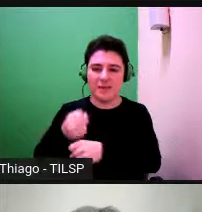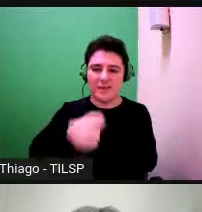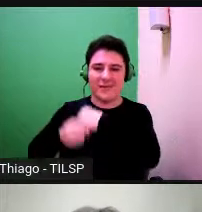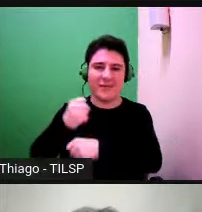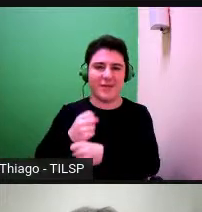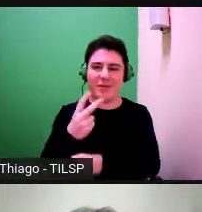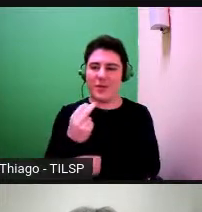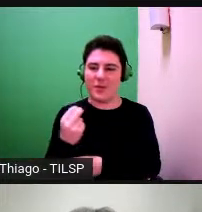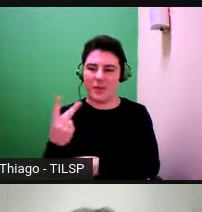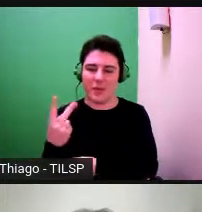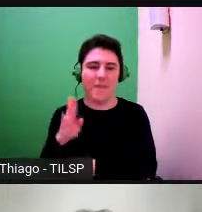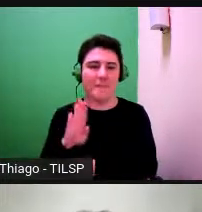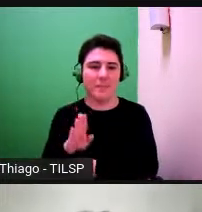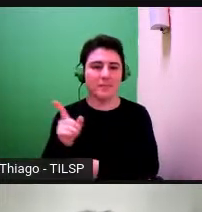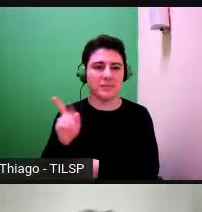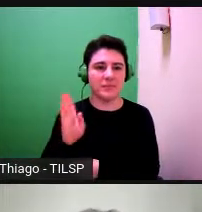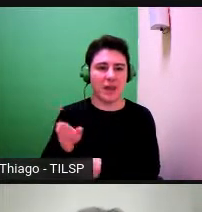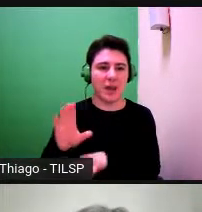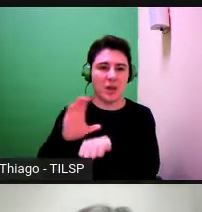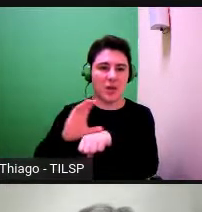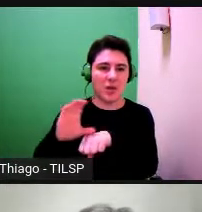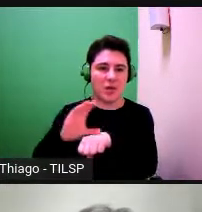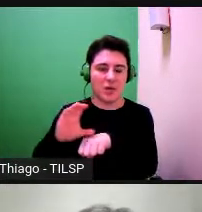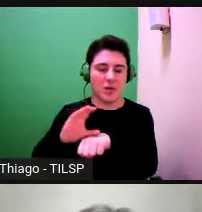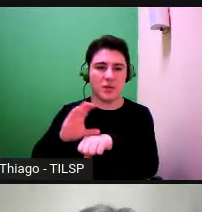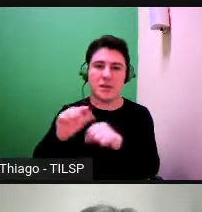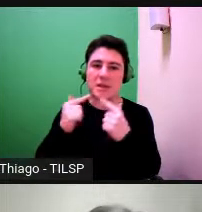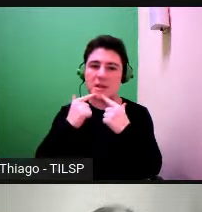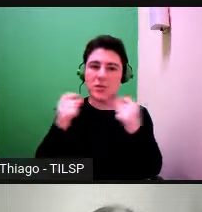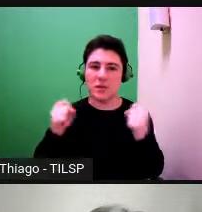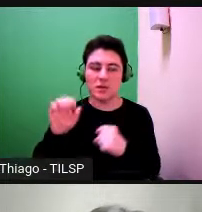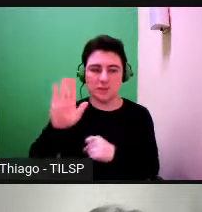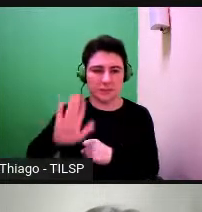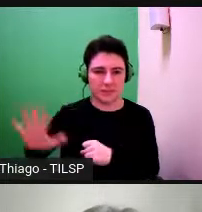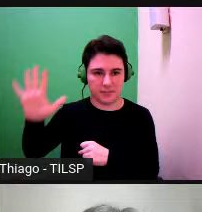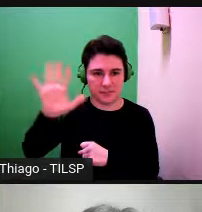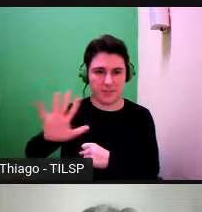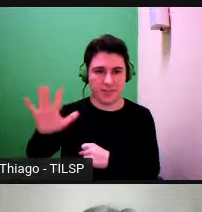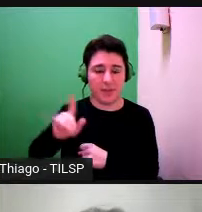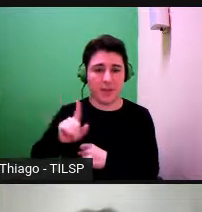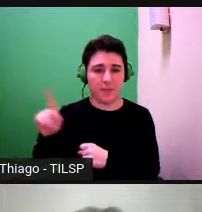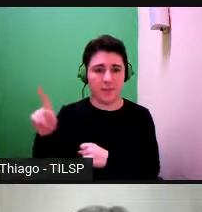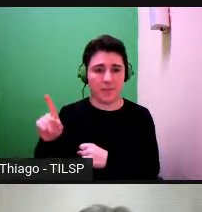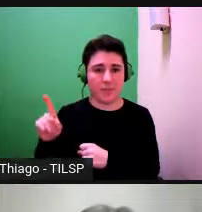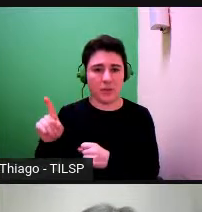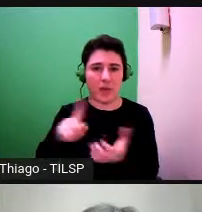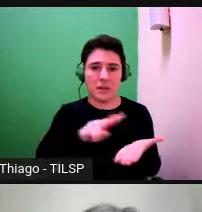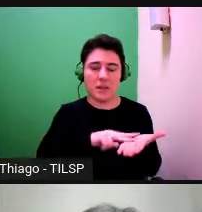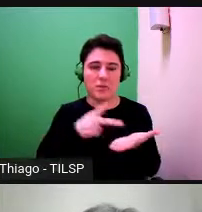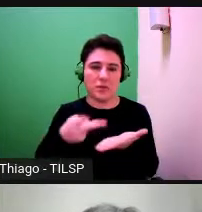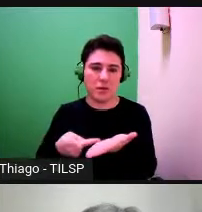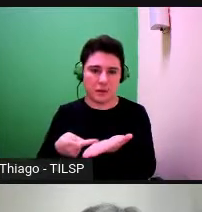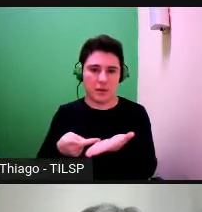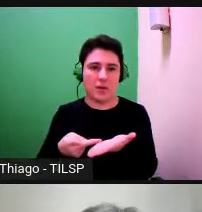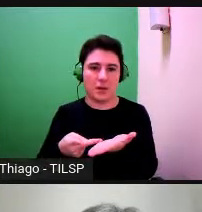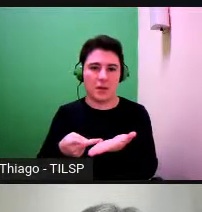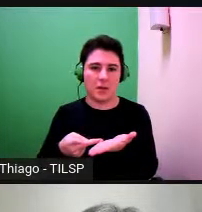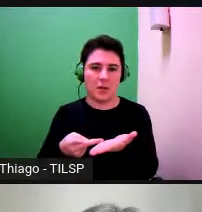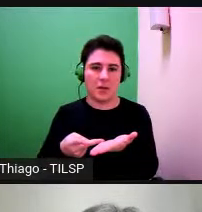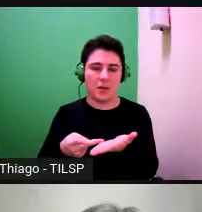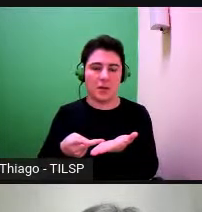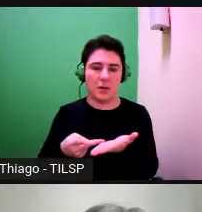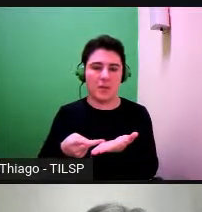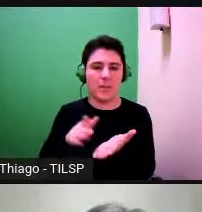verdade esta ideia estava já no curso de linguística geral esta é a versão traduzida da versão de Túlio de Mauro